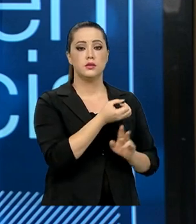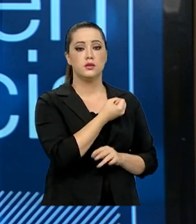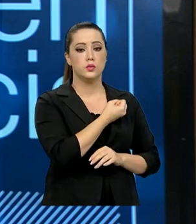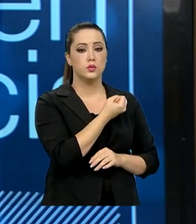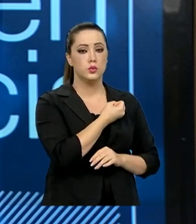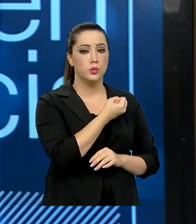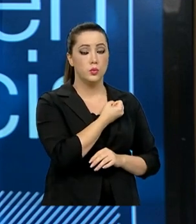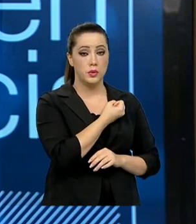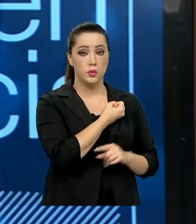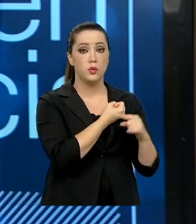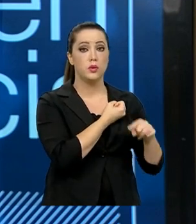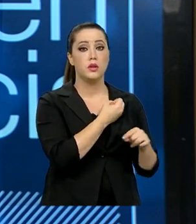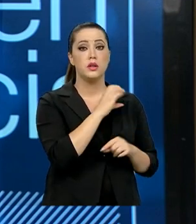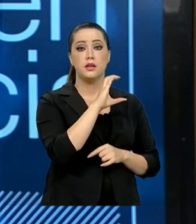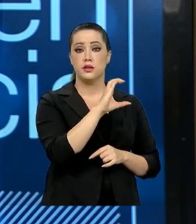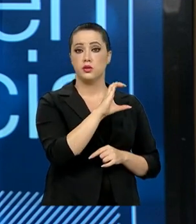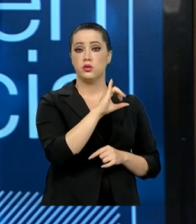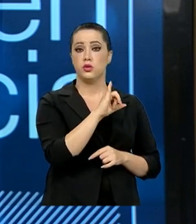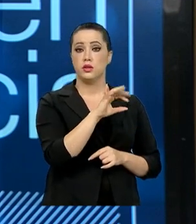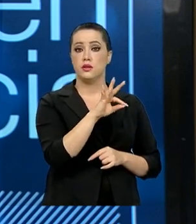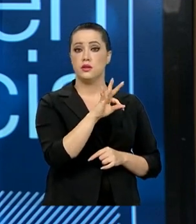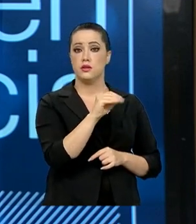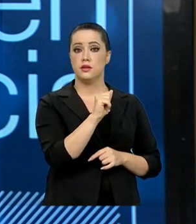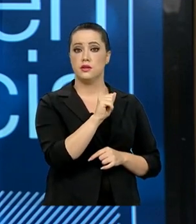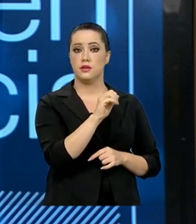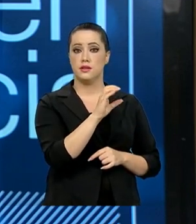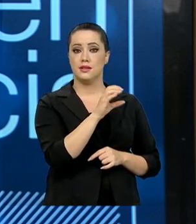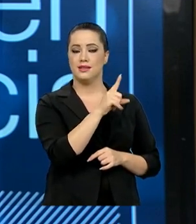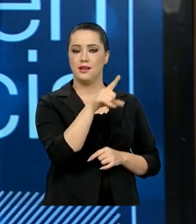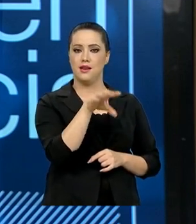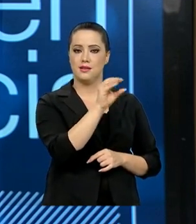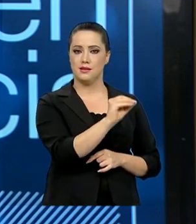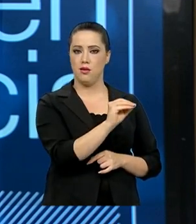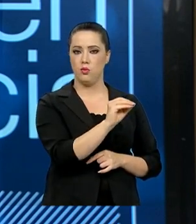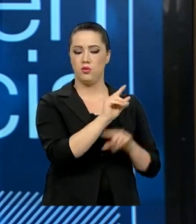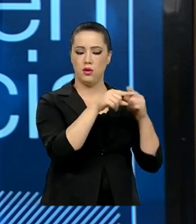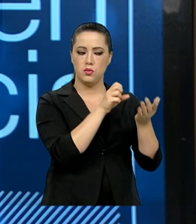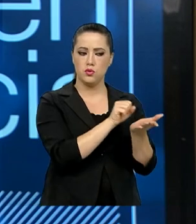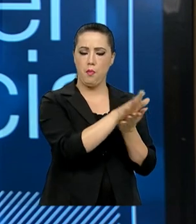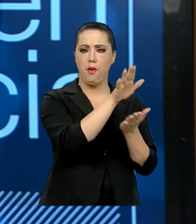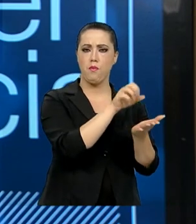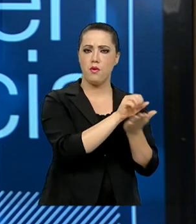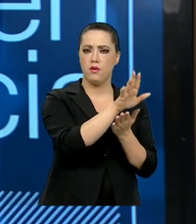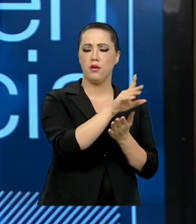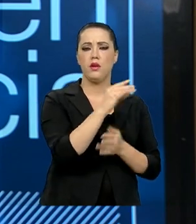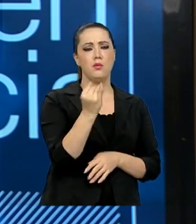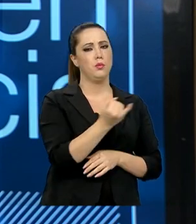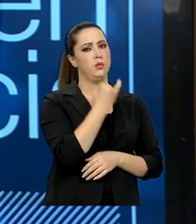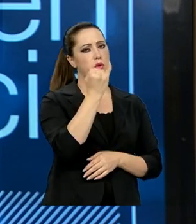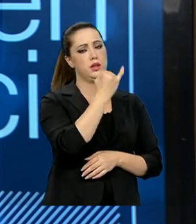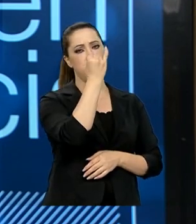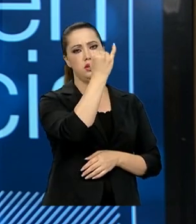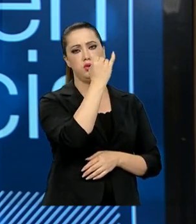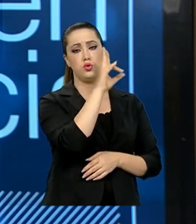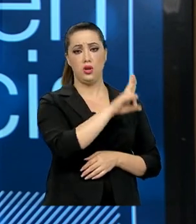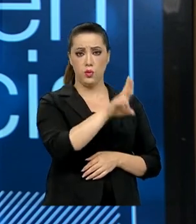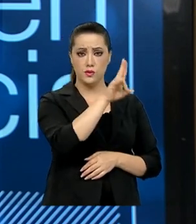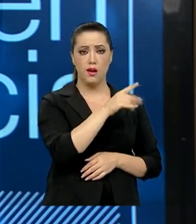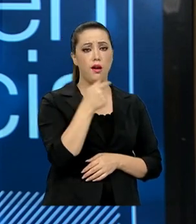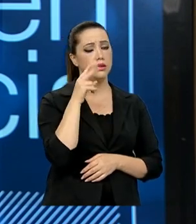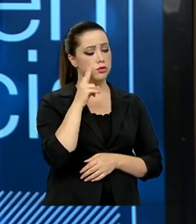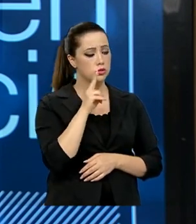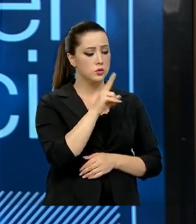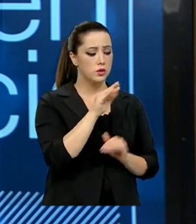de citações por publicação é um indicador bastante importante, que é usado no mundo todo. Então, nós temos que caminhar